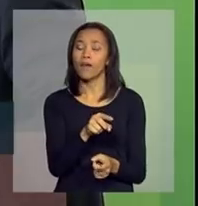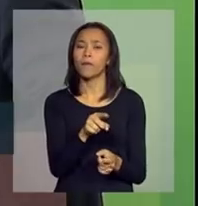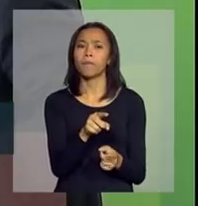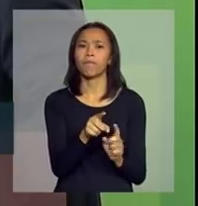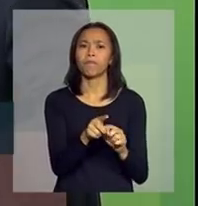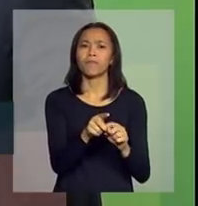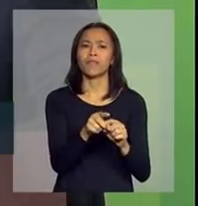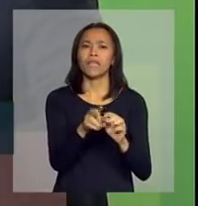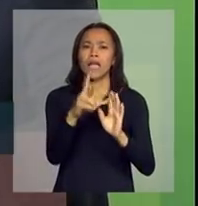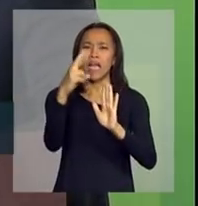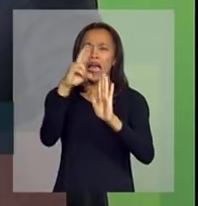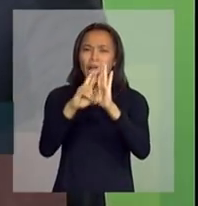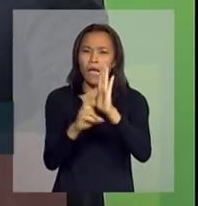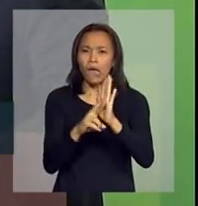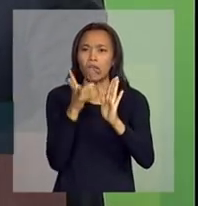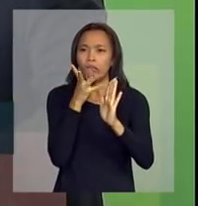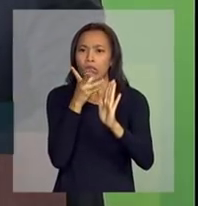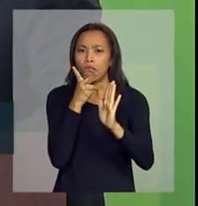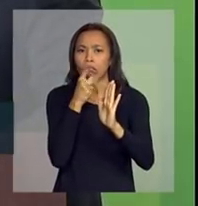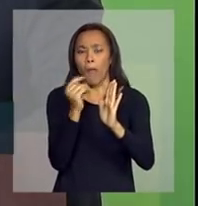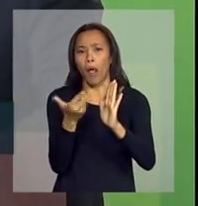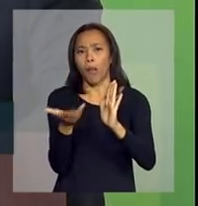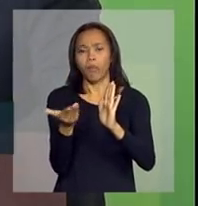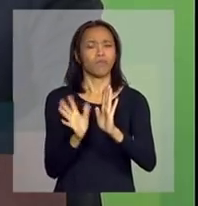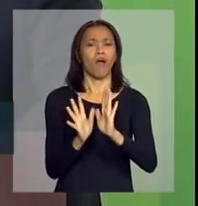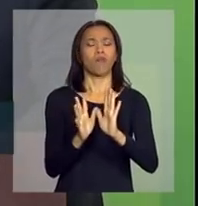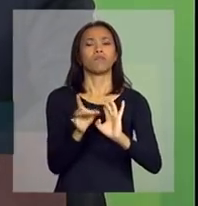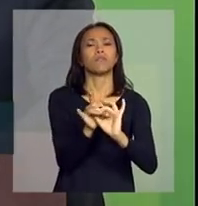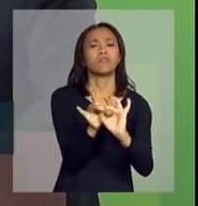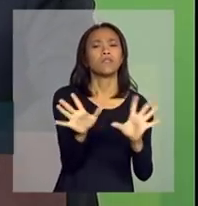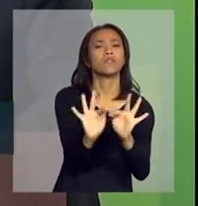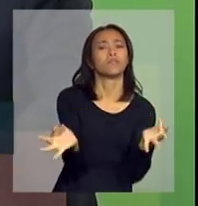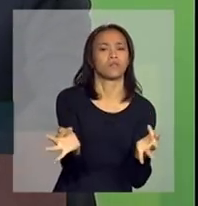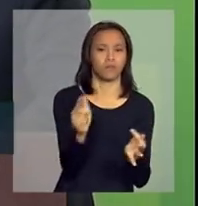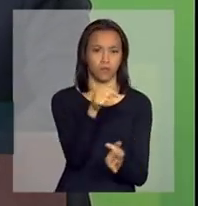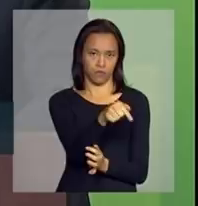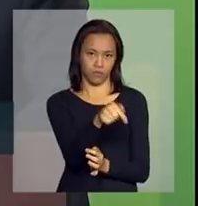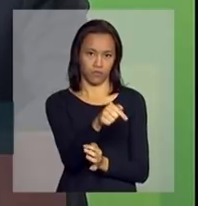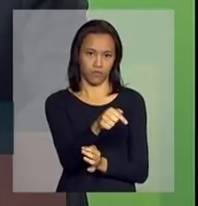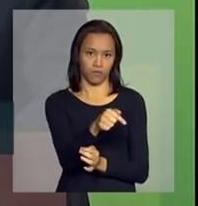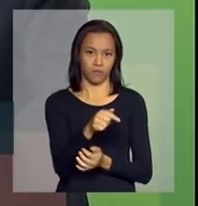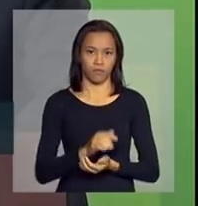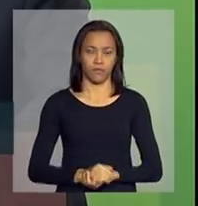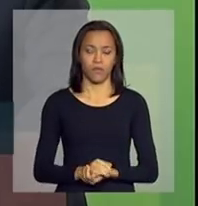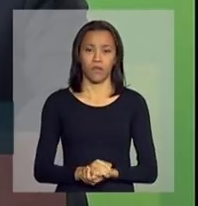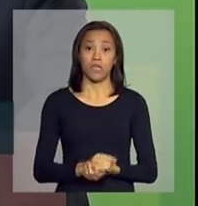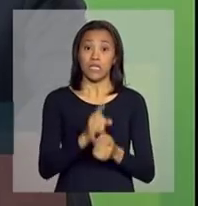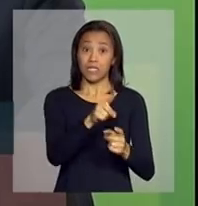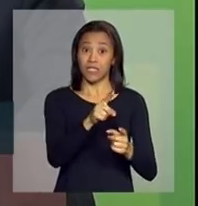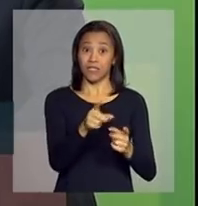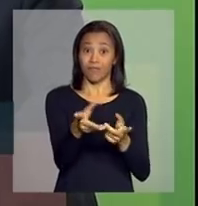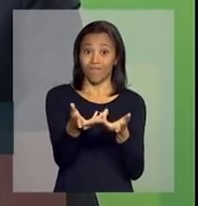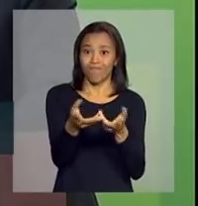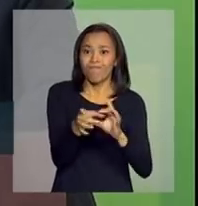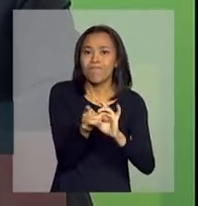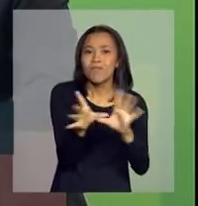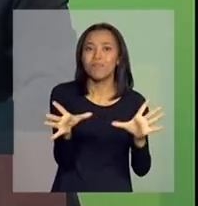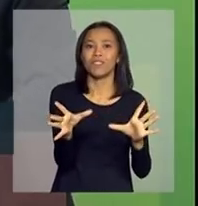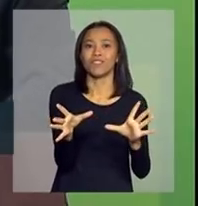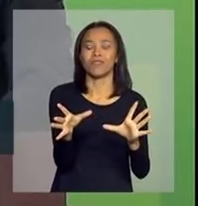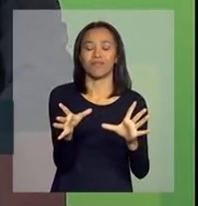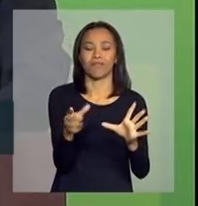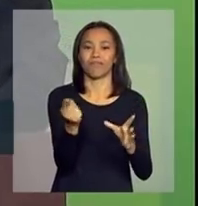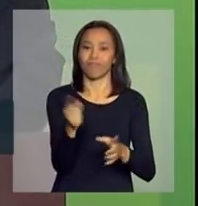desregulamentar. Nós temos que ter obsessão por desregulamentar, desapertar, deixar